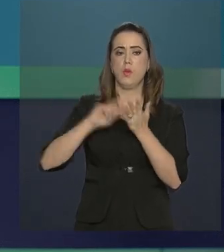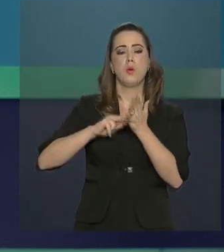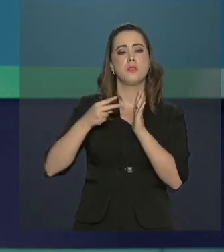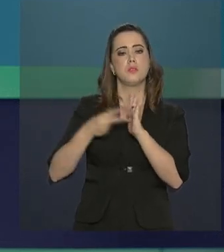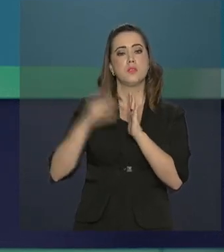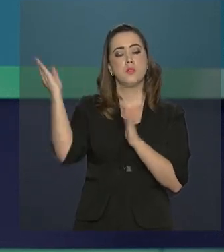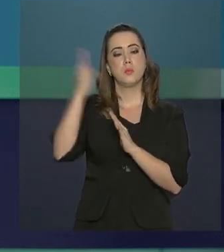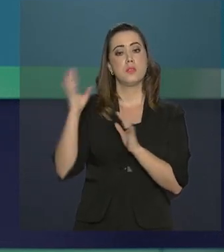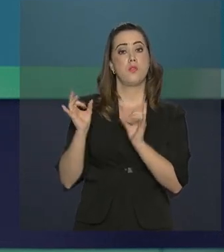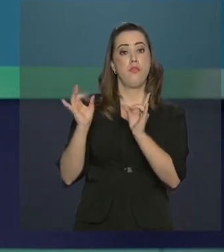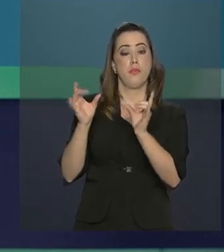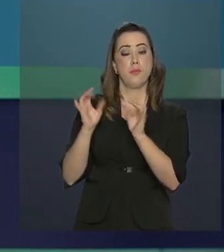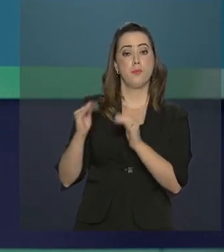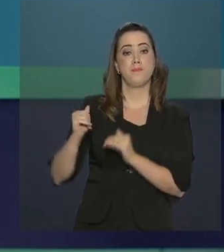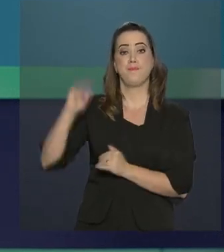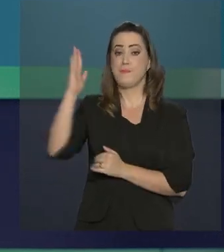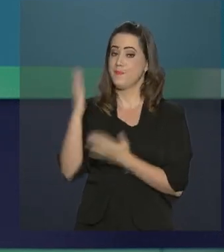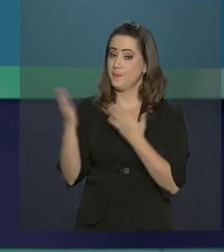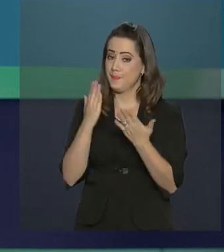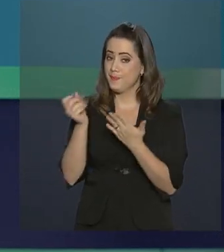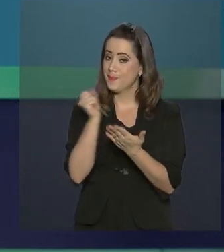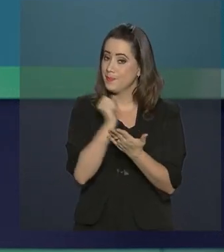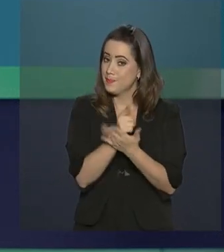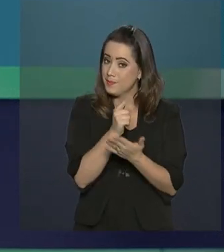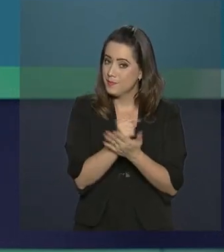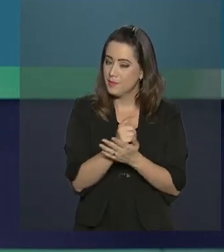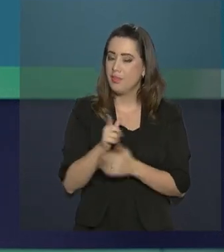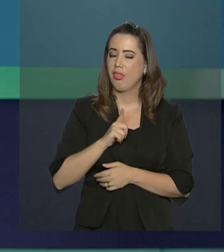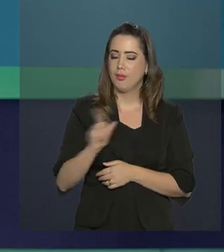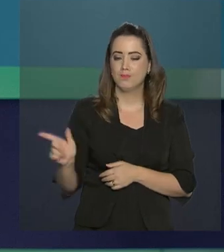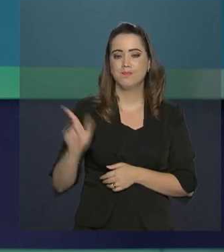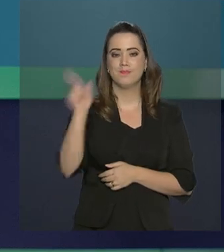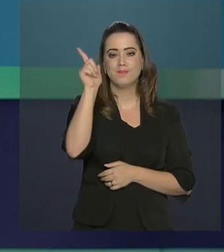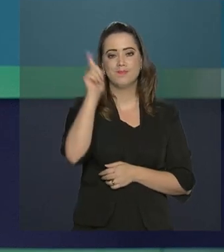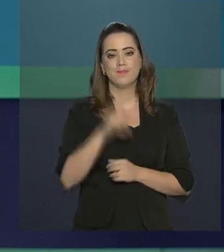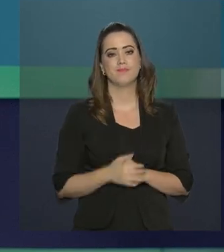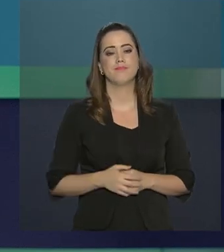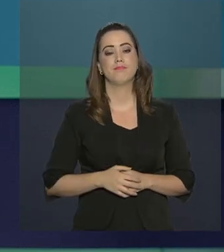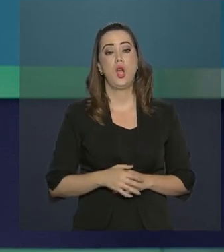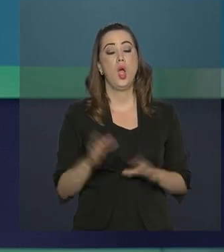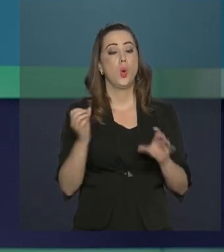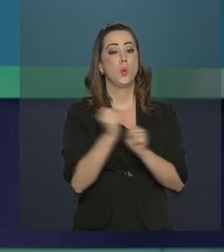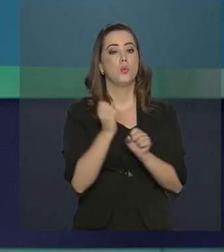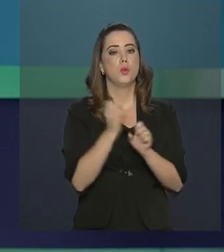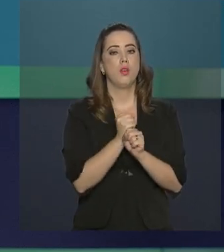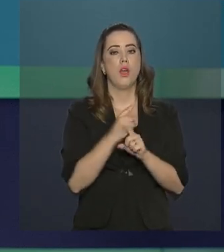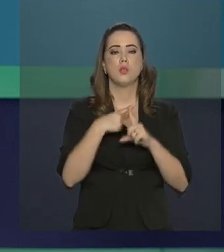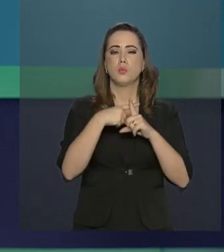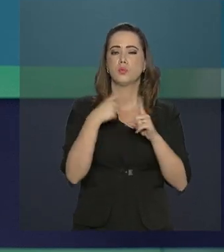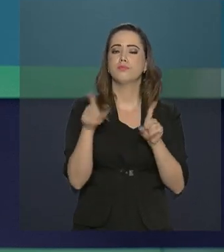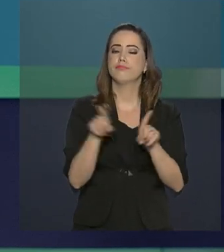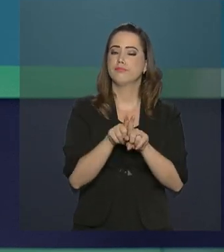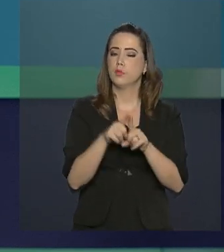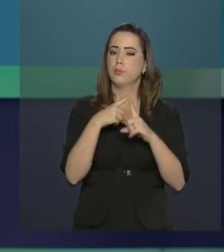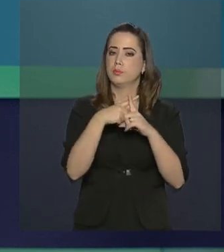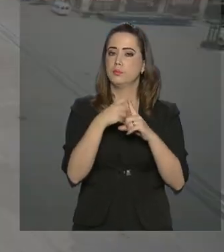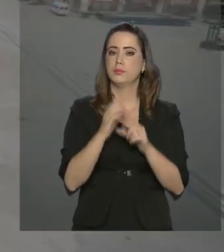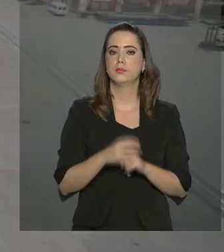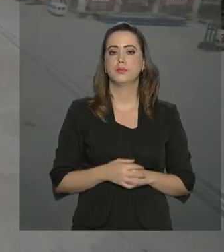Ou seja, o Brasil vendeu mais do que comprou e lucrou. No acumulado do ano, o saldo também é positivo.